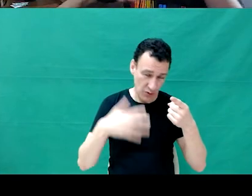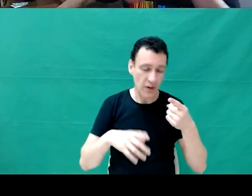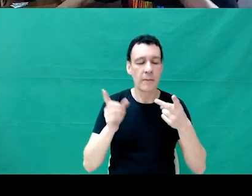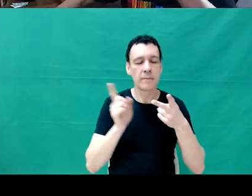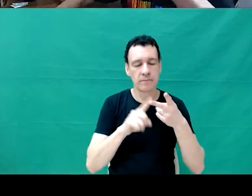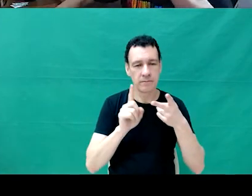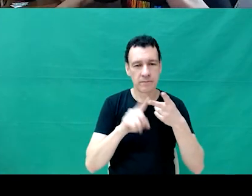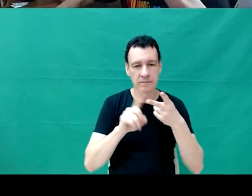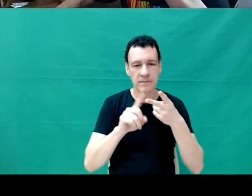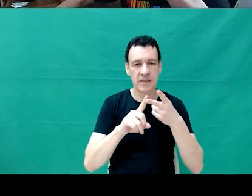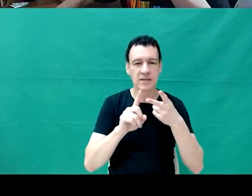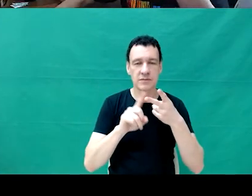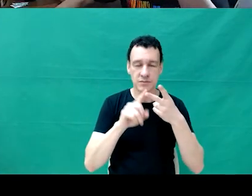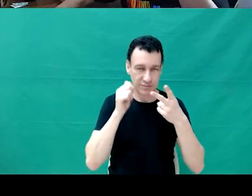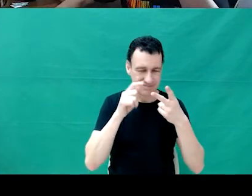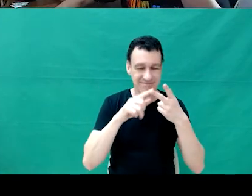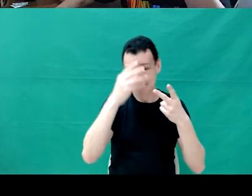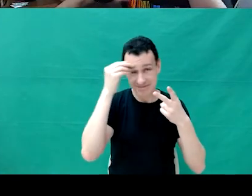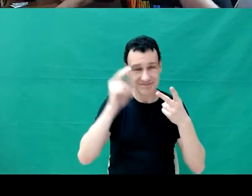da morena, da...